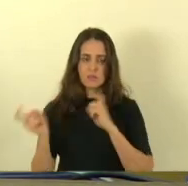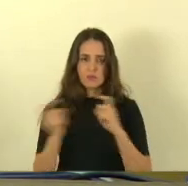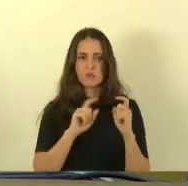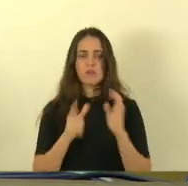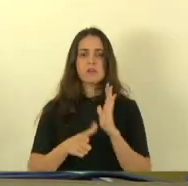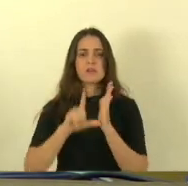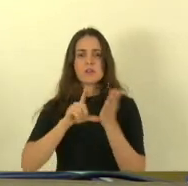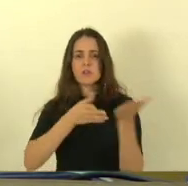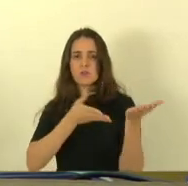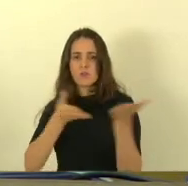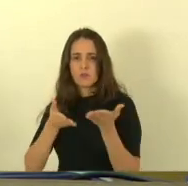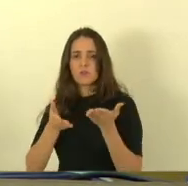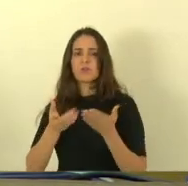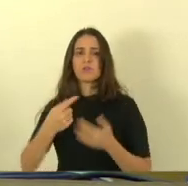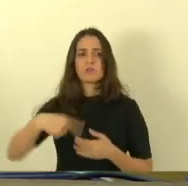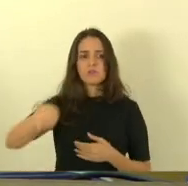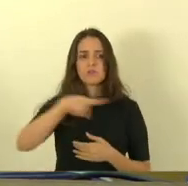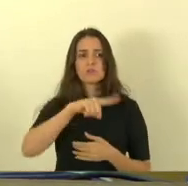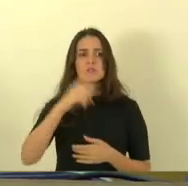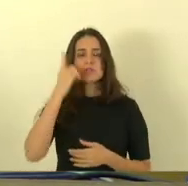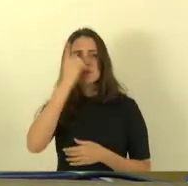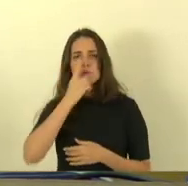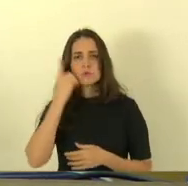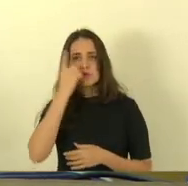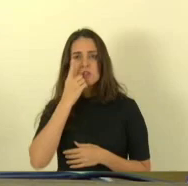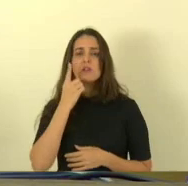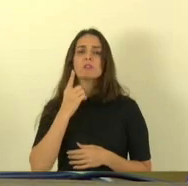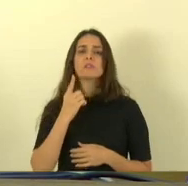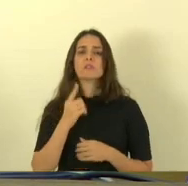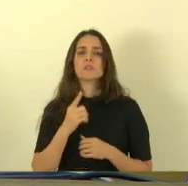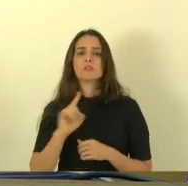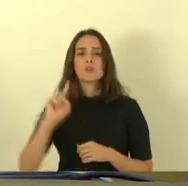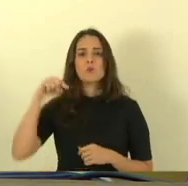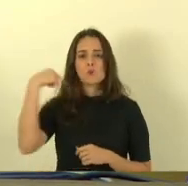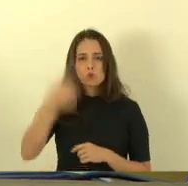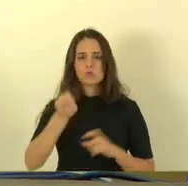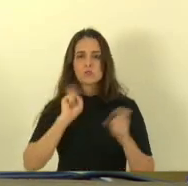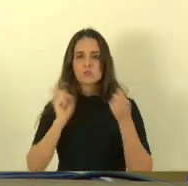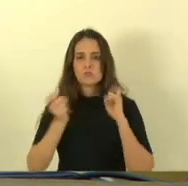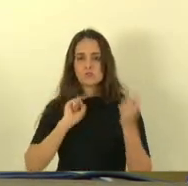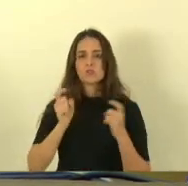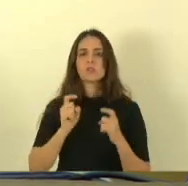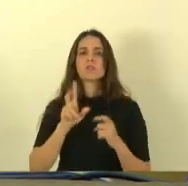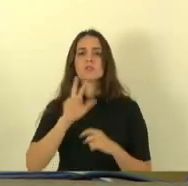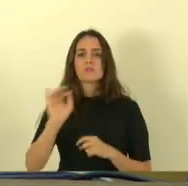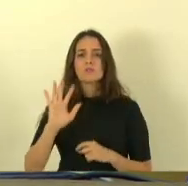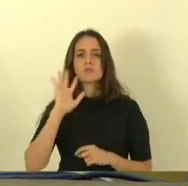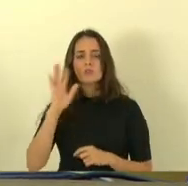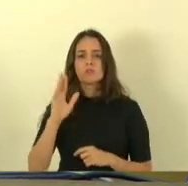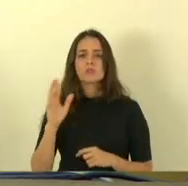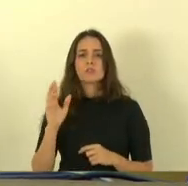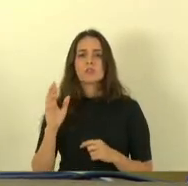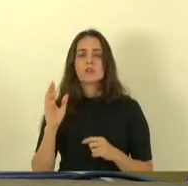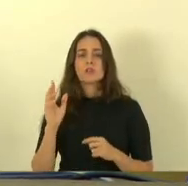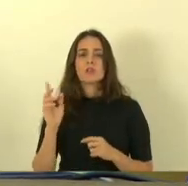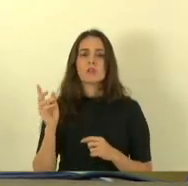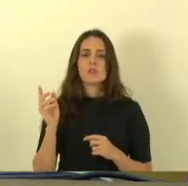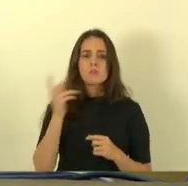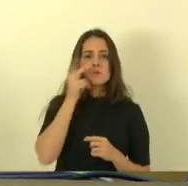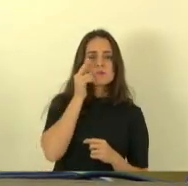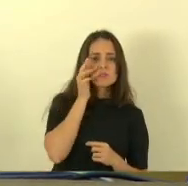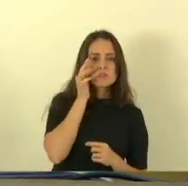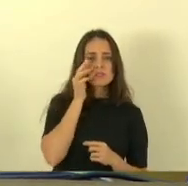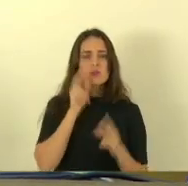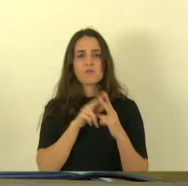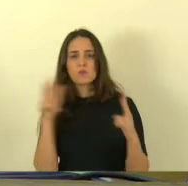sessão antes porém convoco os senhores deputados e as deputadas para a próxima que será ordinária híbrida virtual e presencial